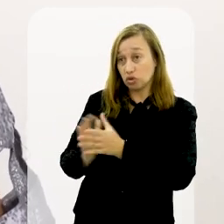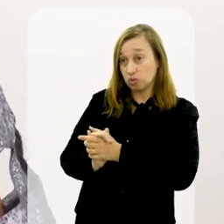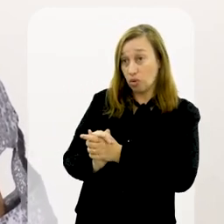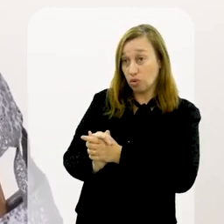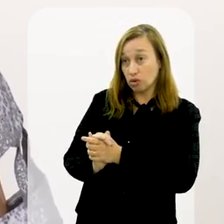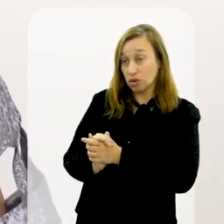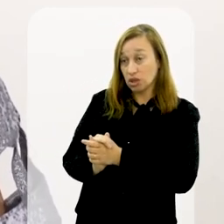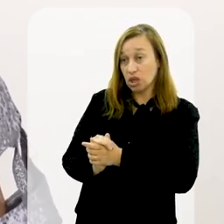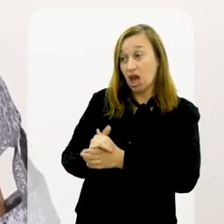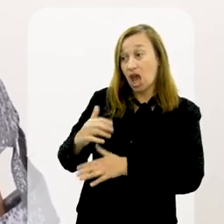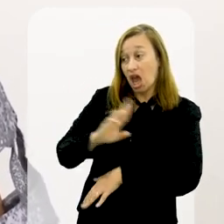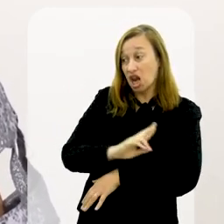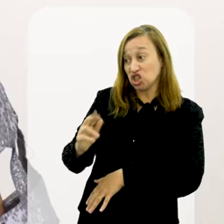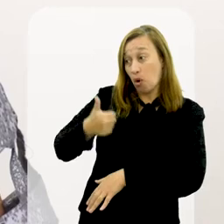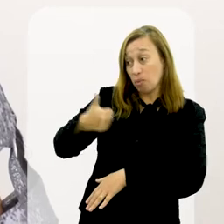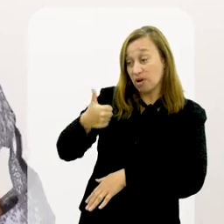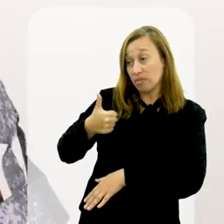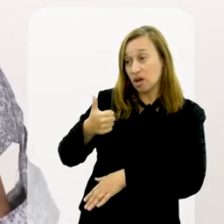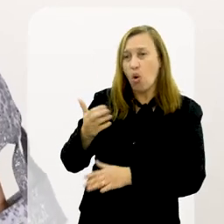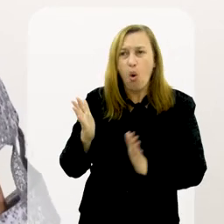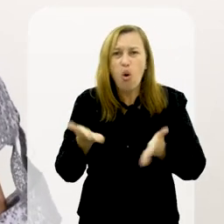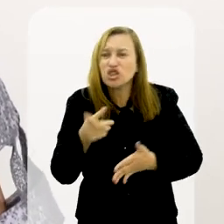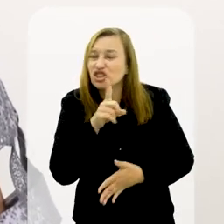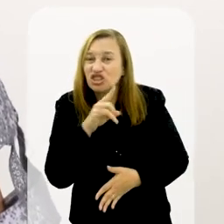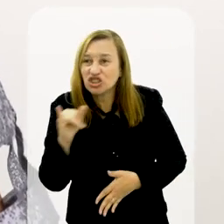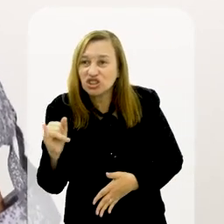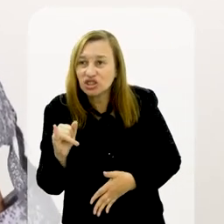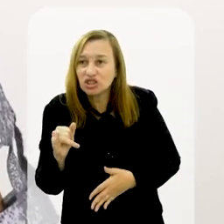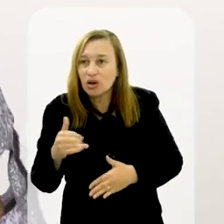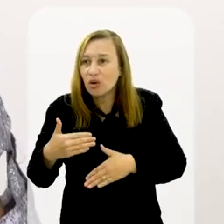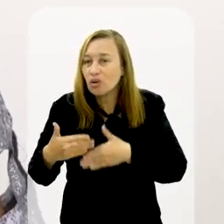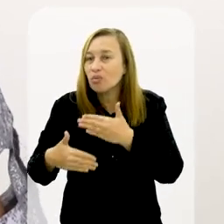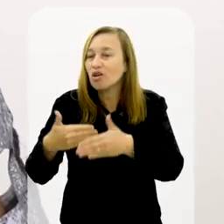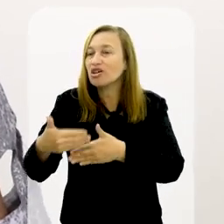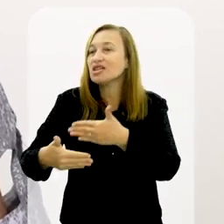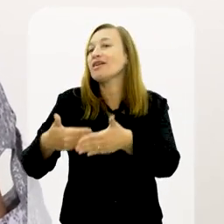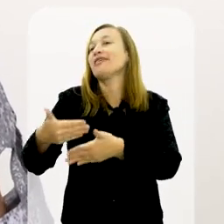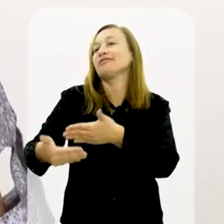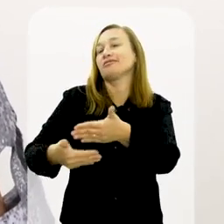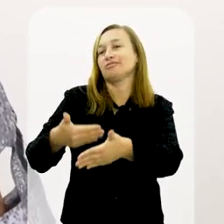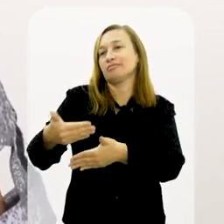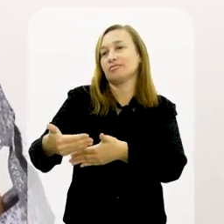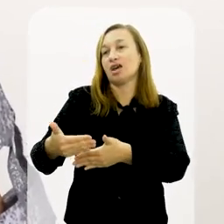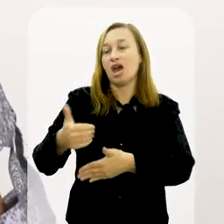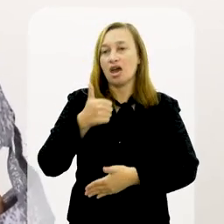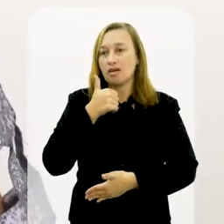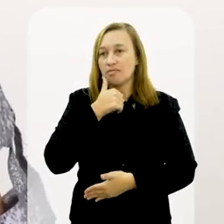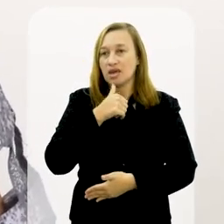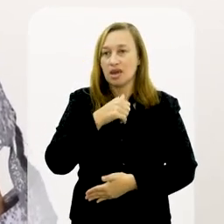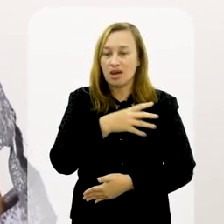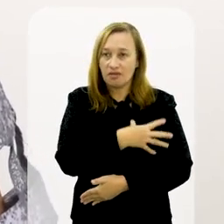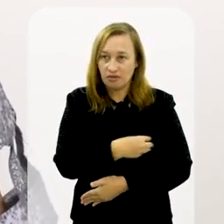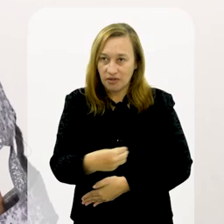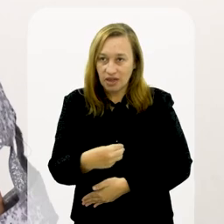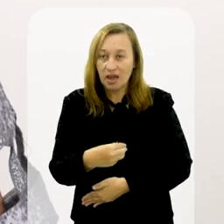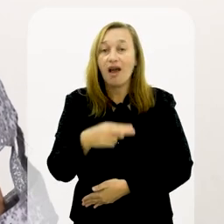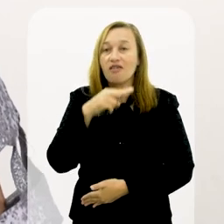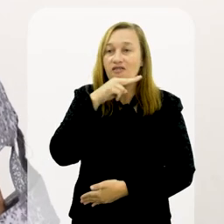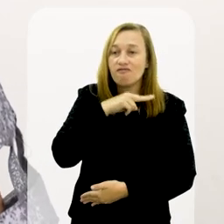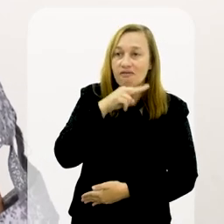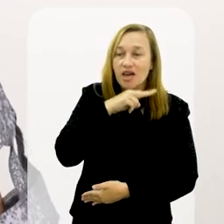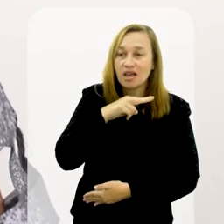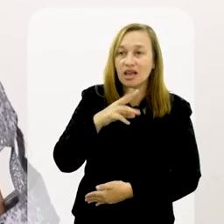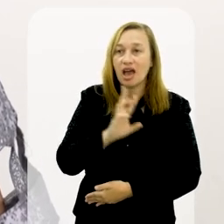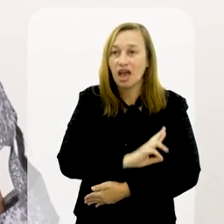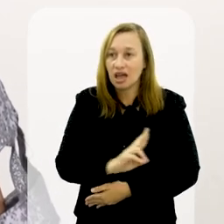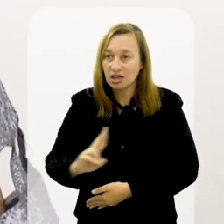Quando era eu e meu marido, eu falava para ele, a religião vai primeiro. Hoje em dia, o processo é assim. Minha